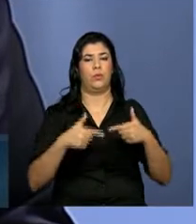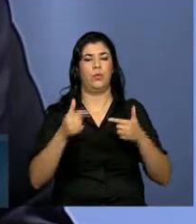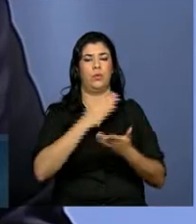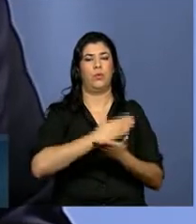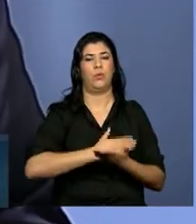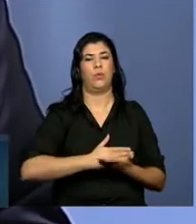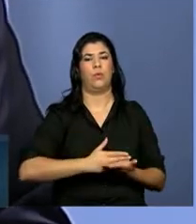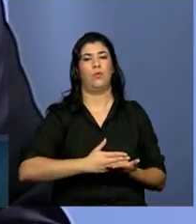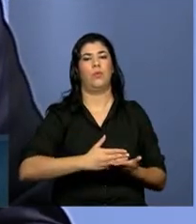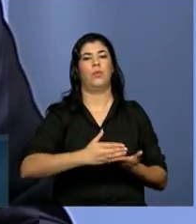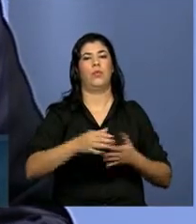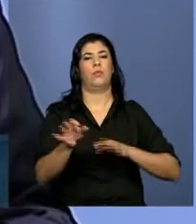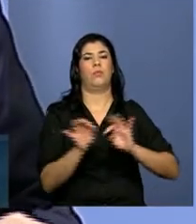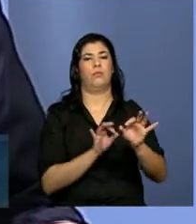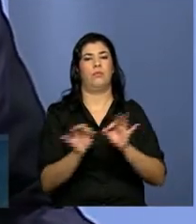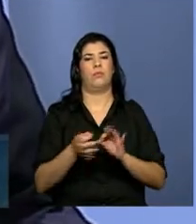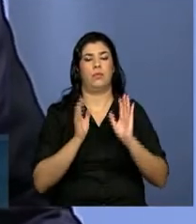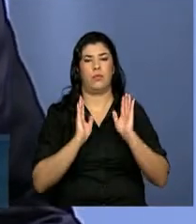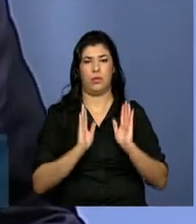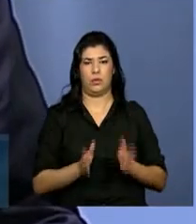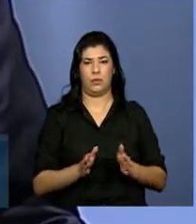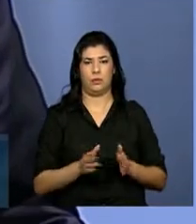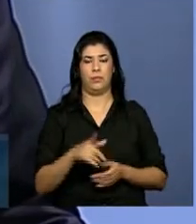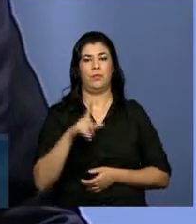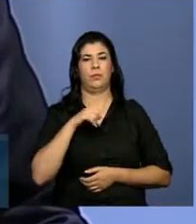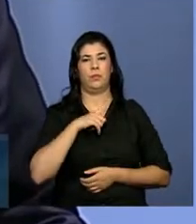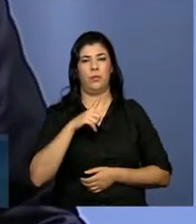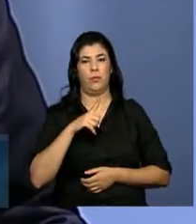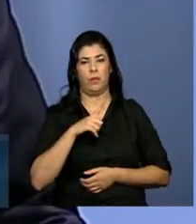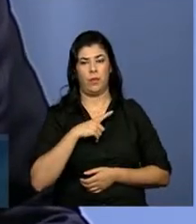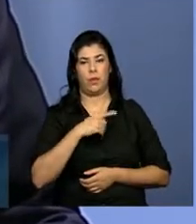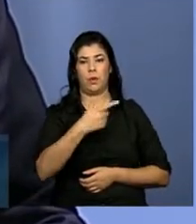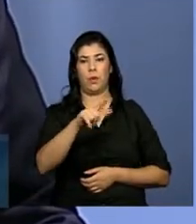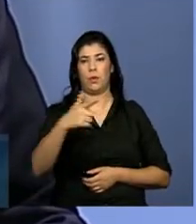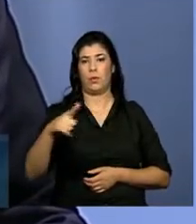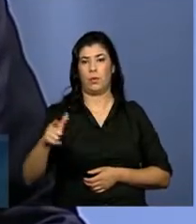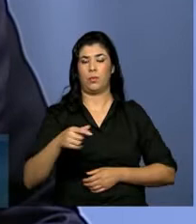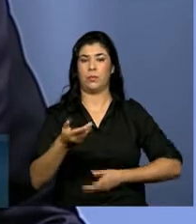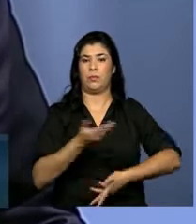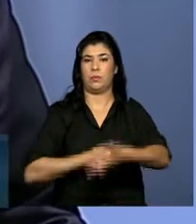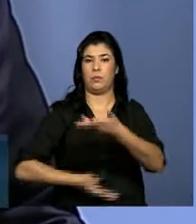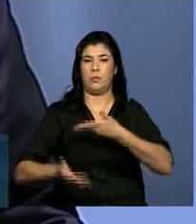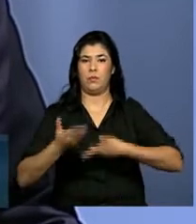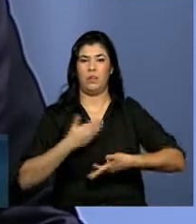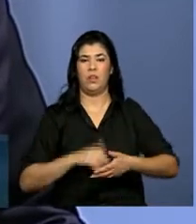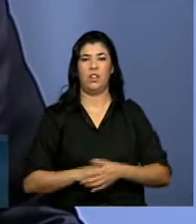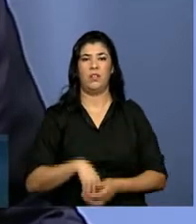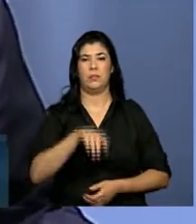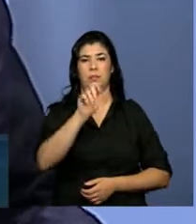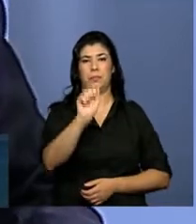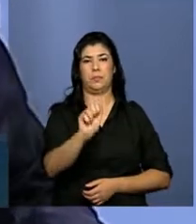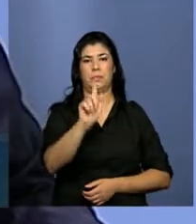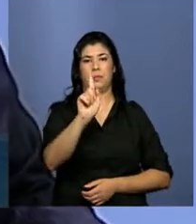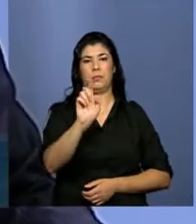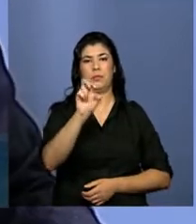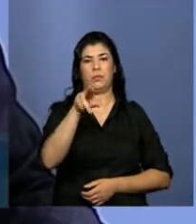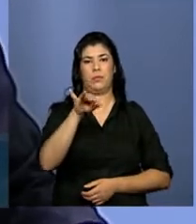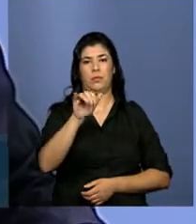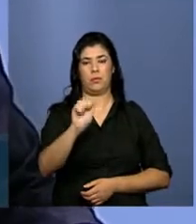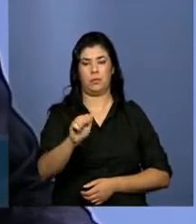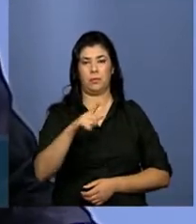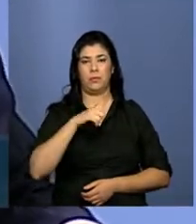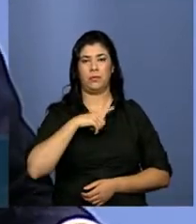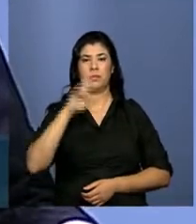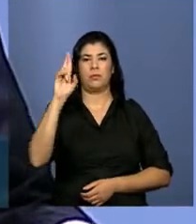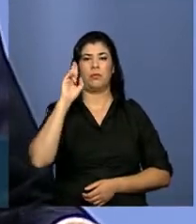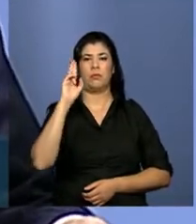princípio desse projeto. Há agências líderes que estão mandatadas para essa missão, e isso está